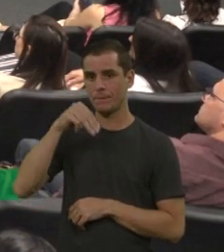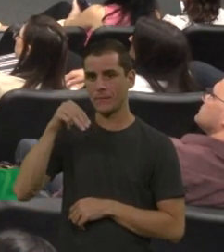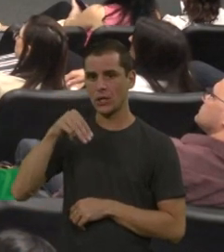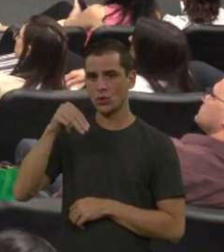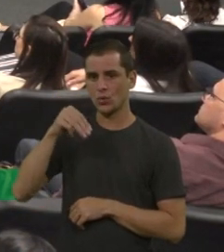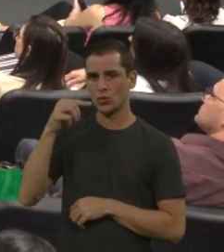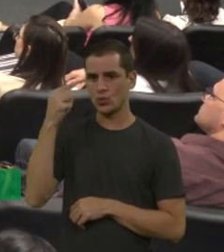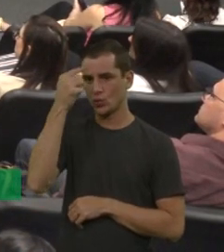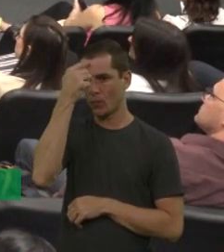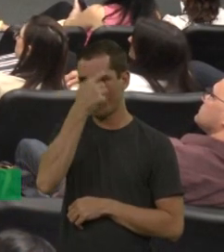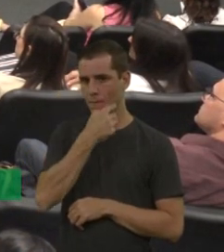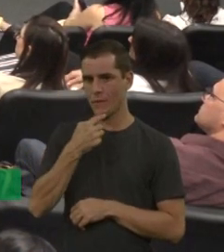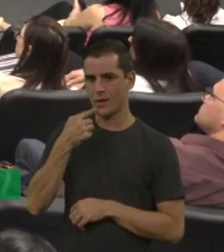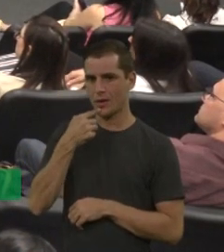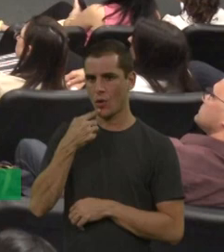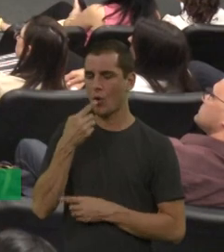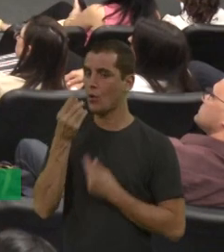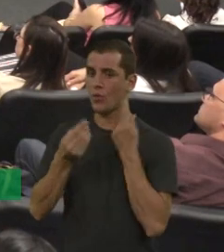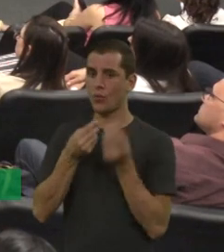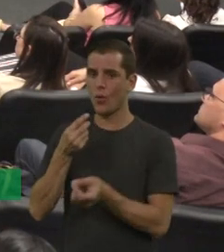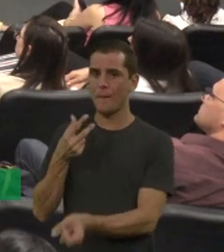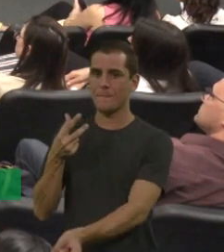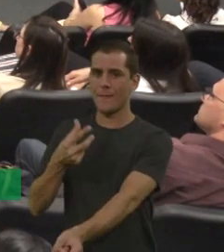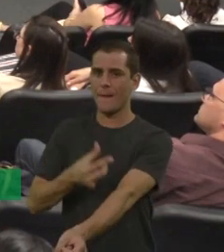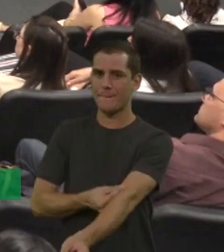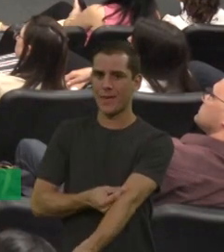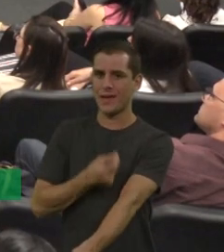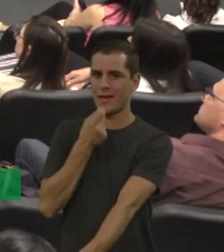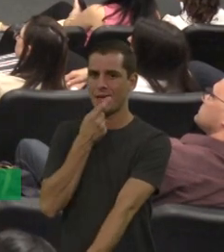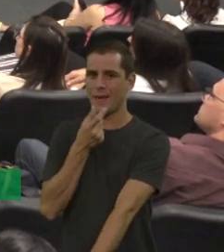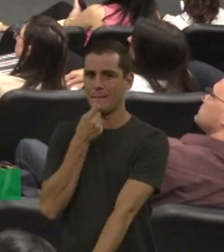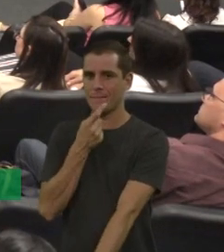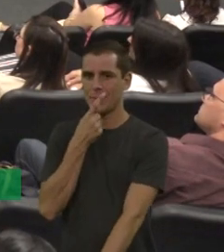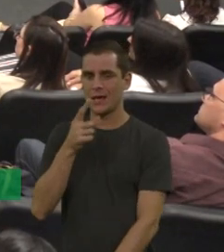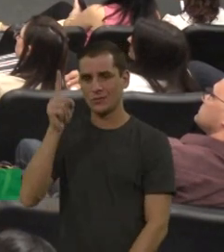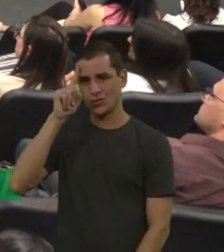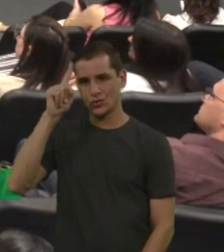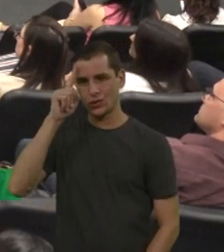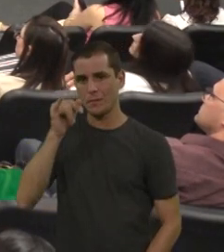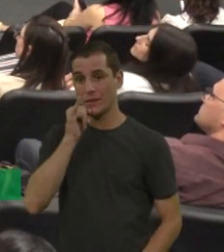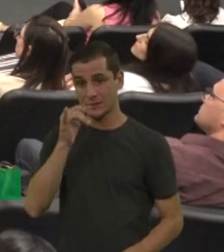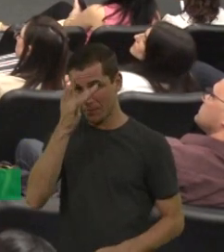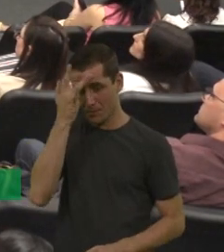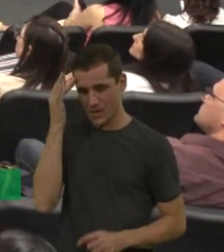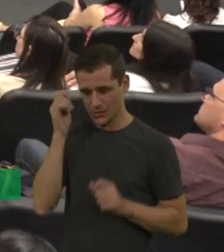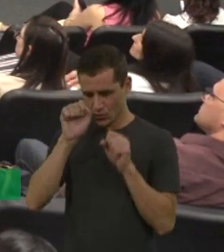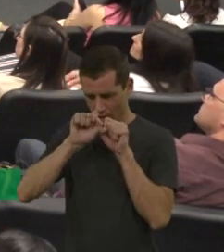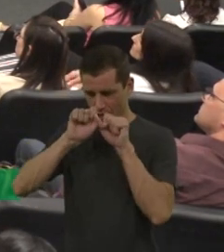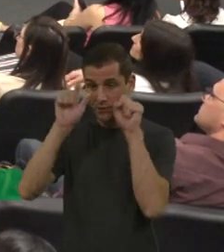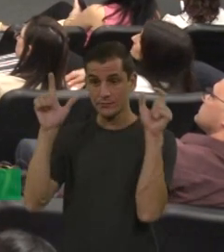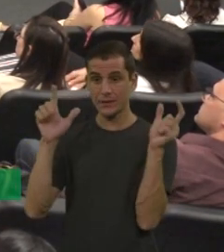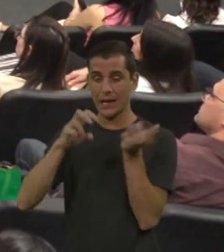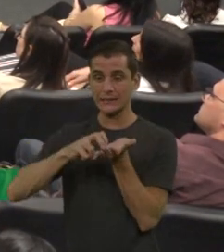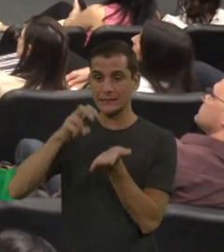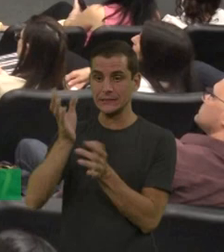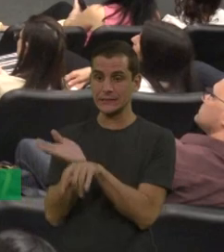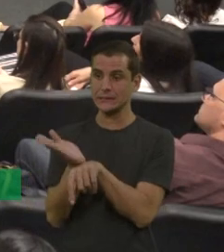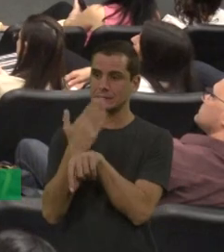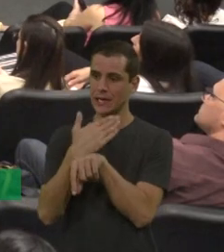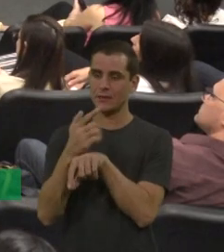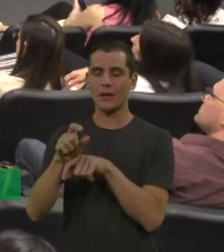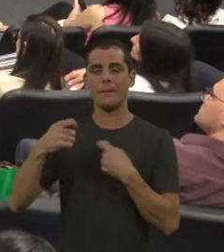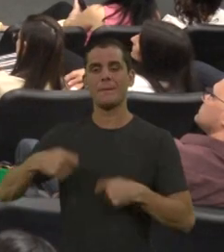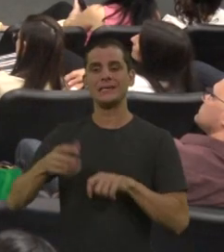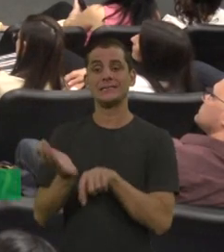ágeis, para a aplicação do fator. Então, quem trabalha cedo tem que acordar bem mais cedo, os pais também, para aplicar, ou a